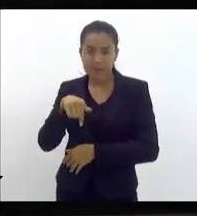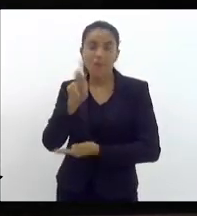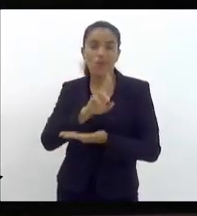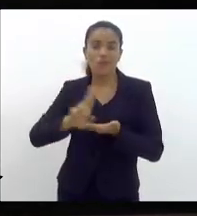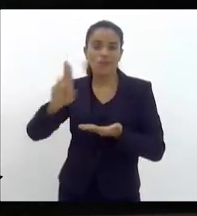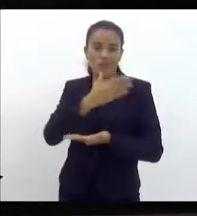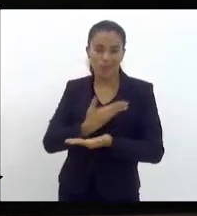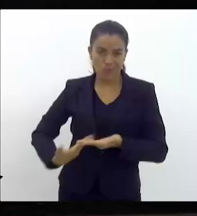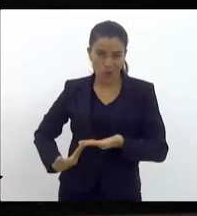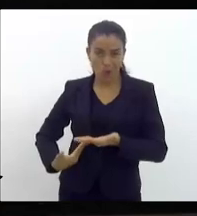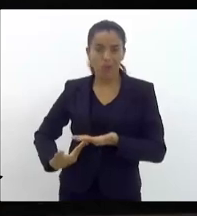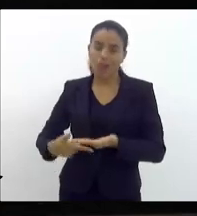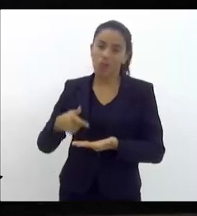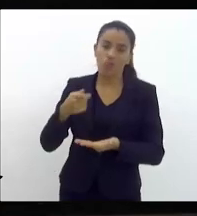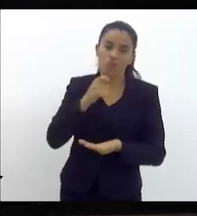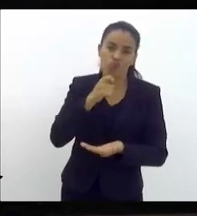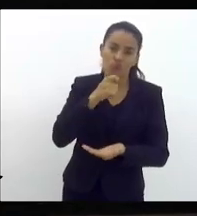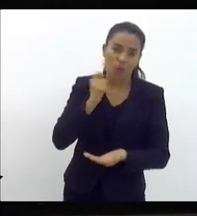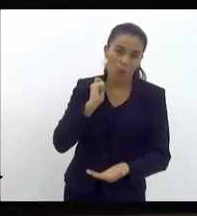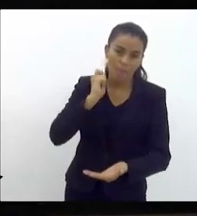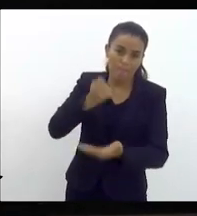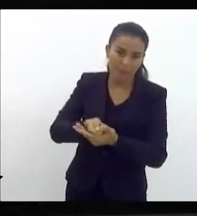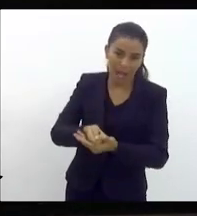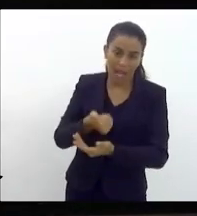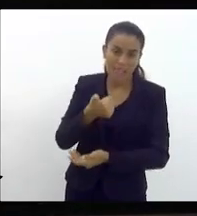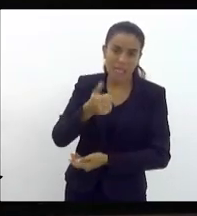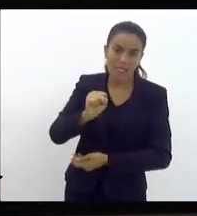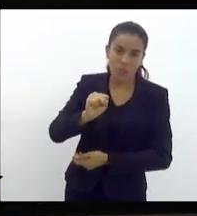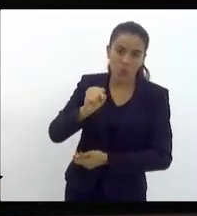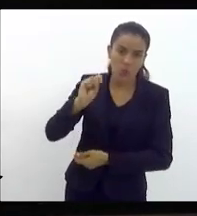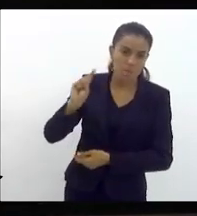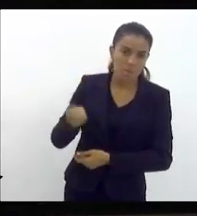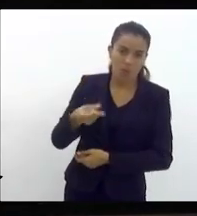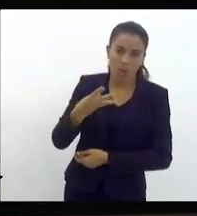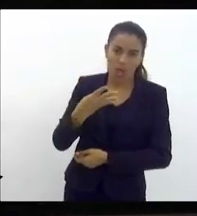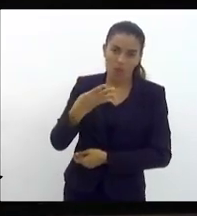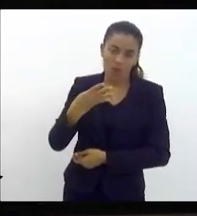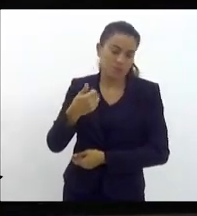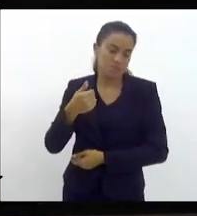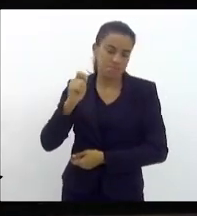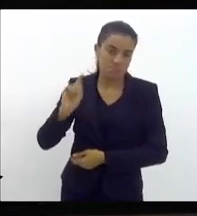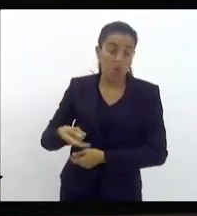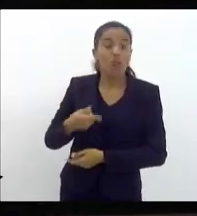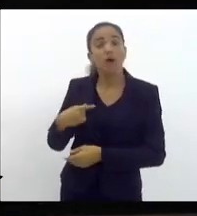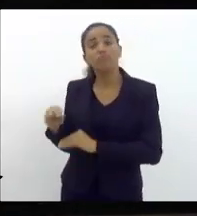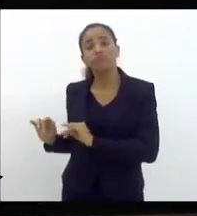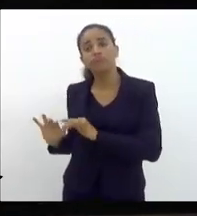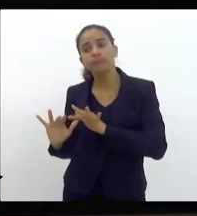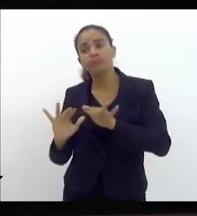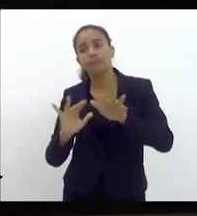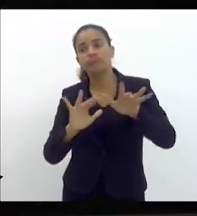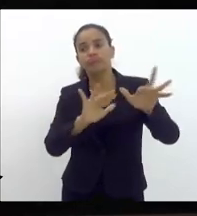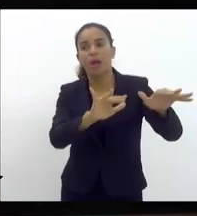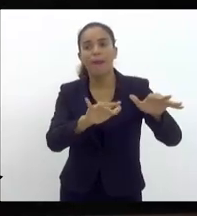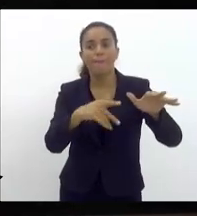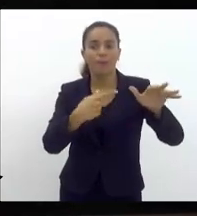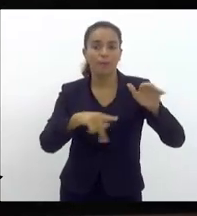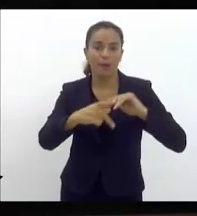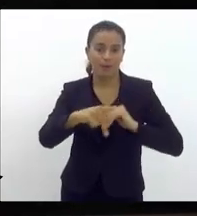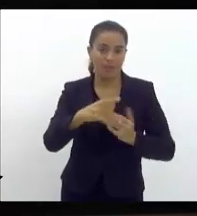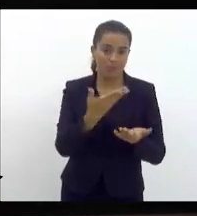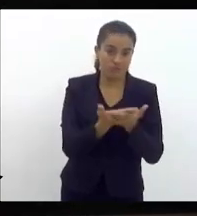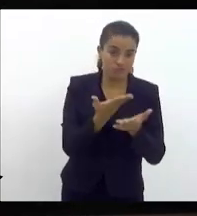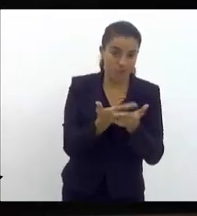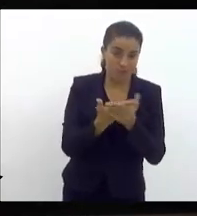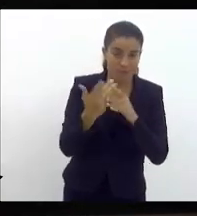públicas, não tem como pagar 18 mil, 14 mil na faculdade particular, fazem a faculdade de medicina lá no Paraguai. eles mesmos